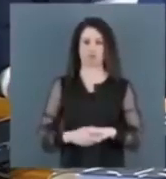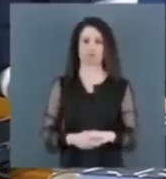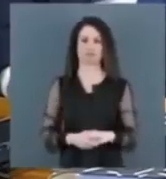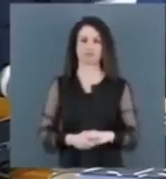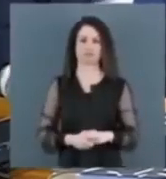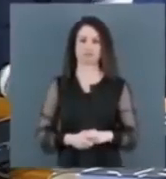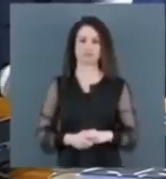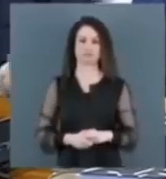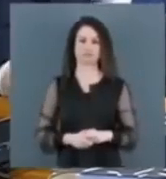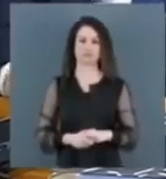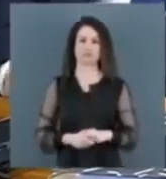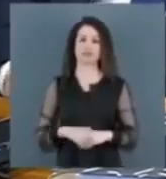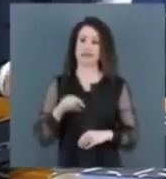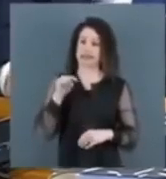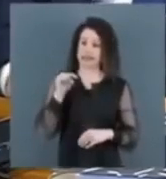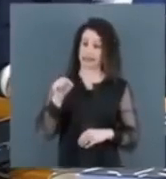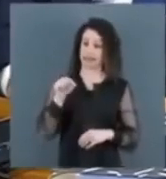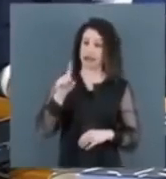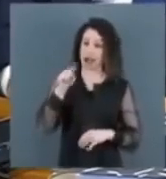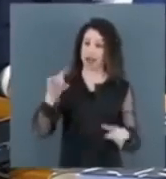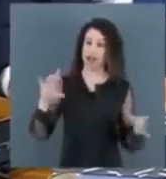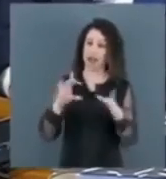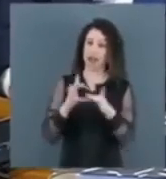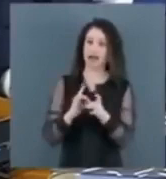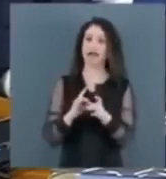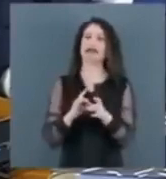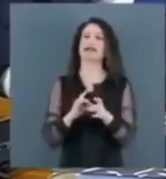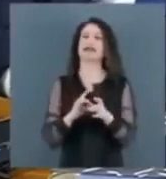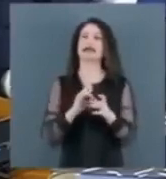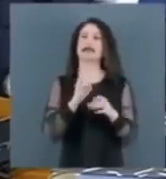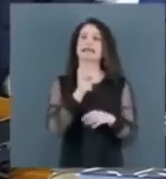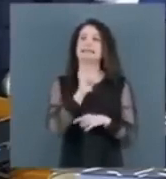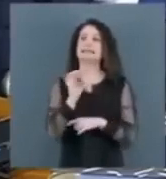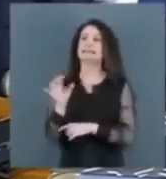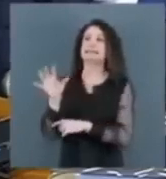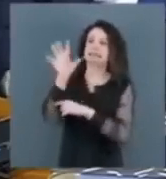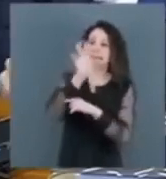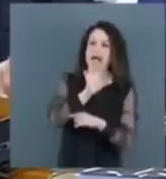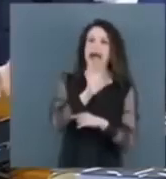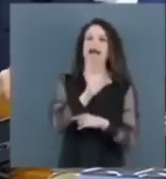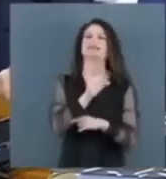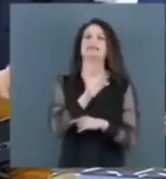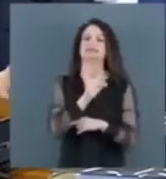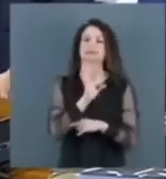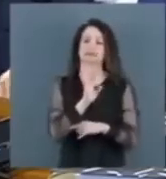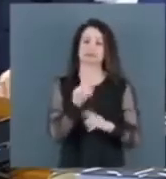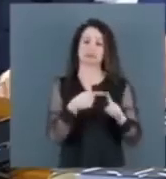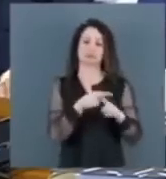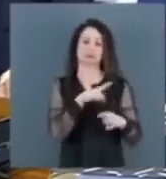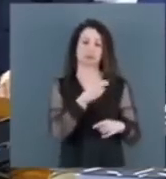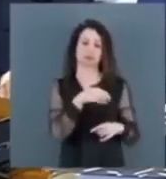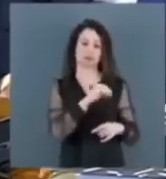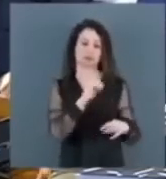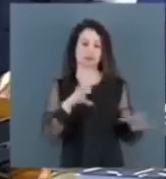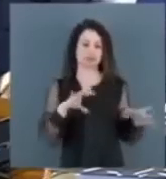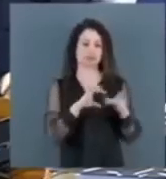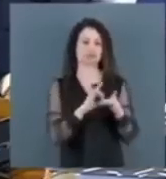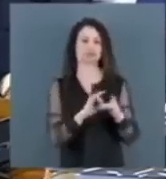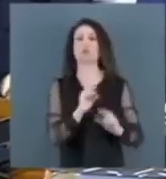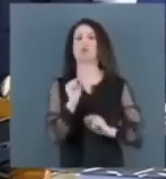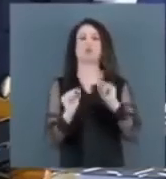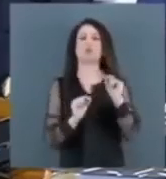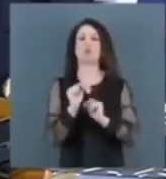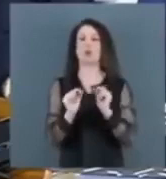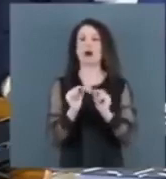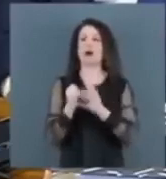É uma integração entre os estados federativos e a União, passando a prestar apoio aos órgãos de